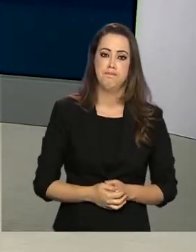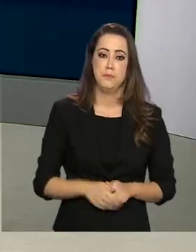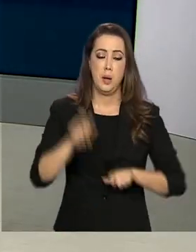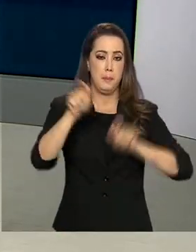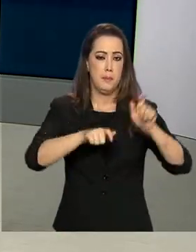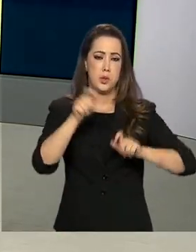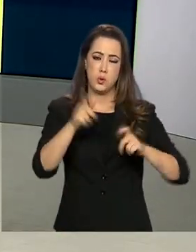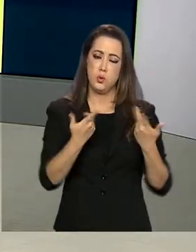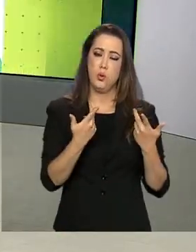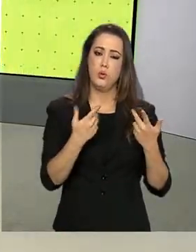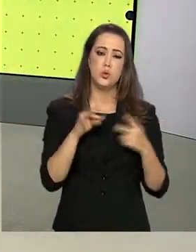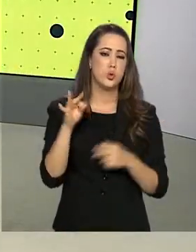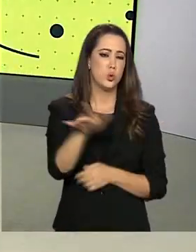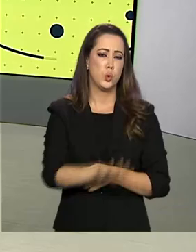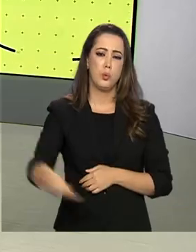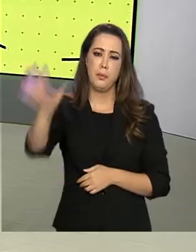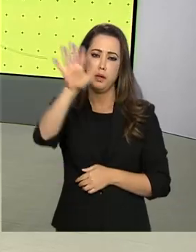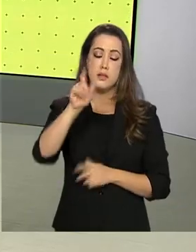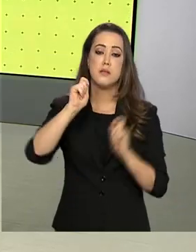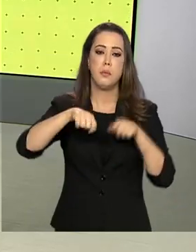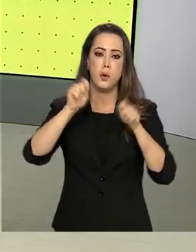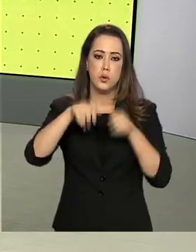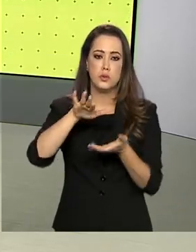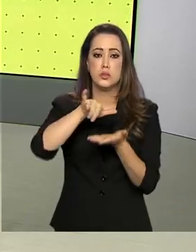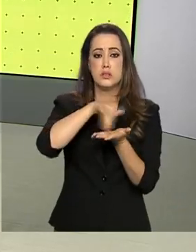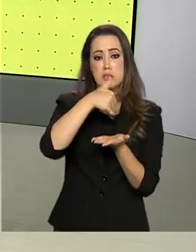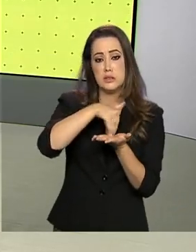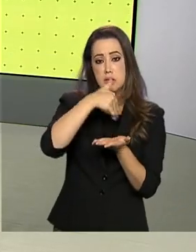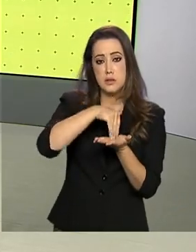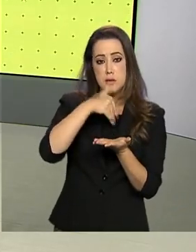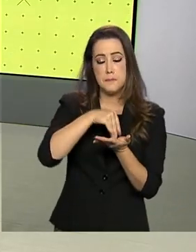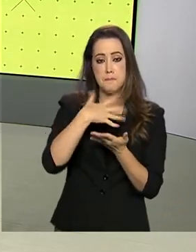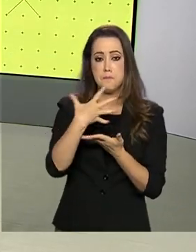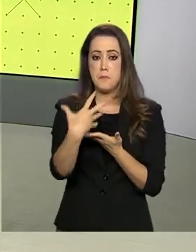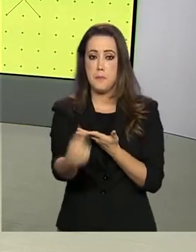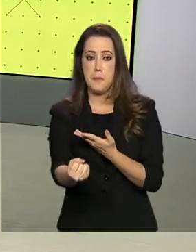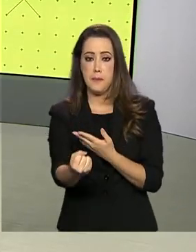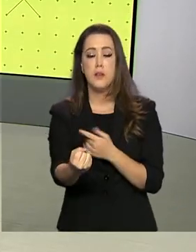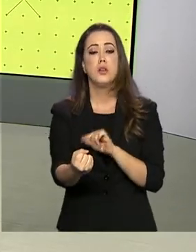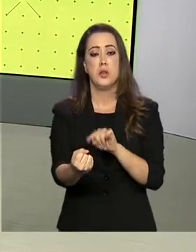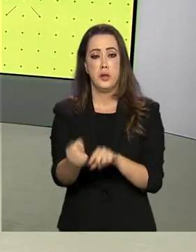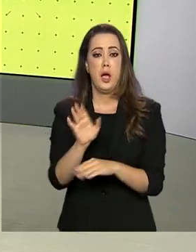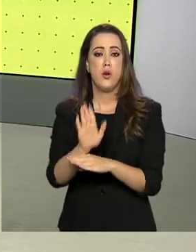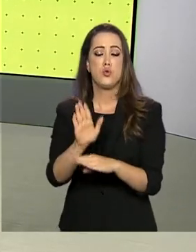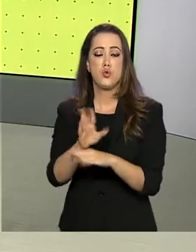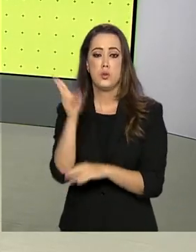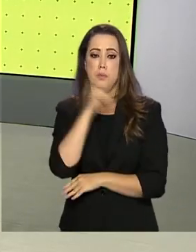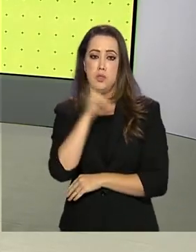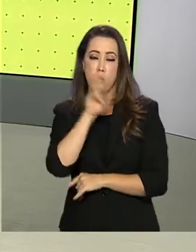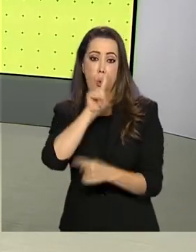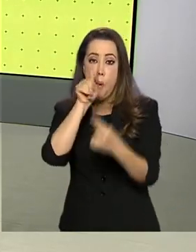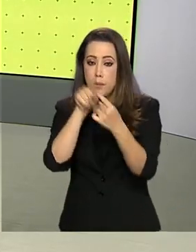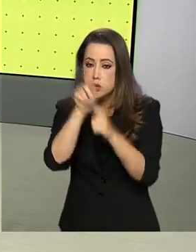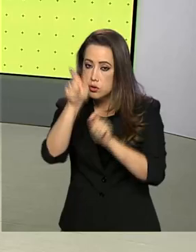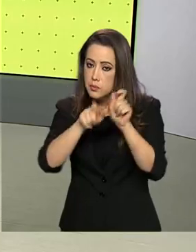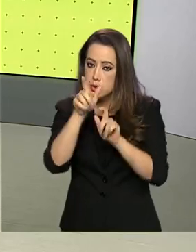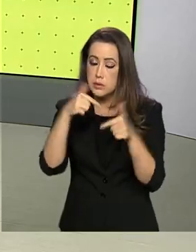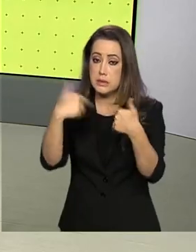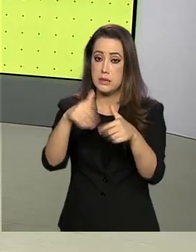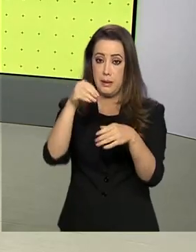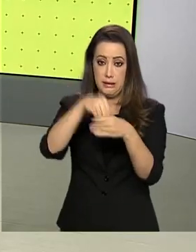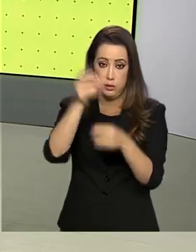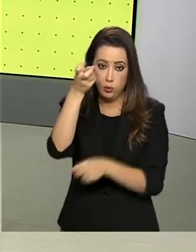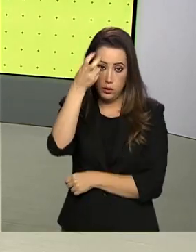municipais e estaduais de todo o país já podem se cadastrar para receber os recursos do auxílio emergencial destinado a quem trabalha na cultura.